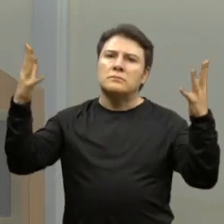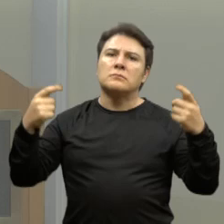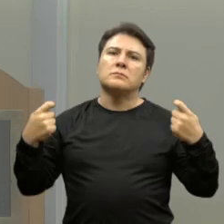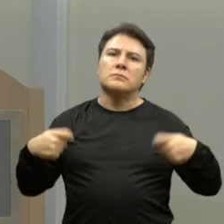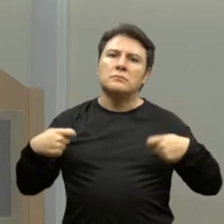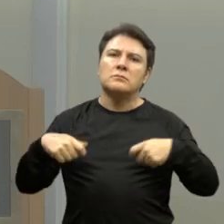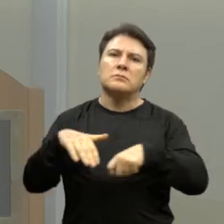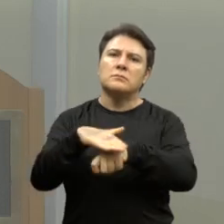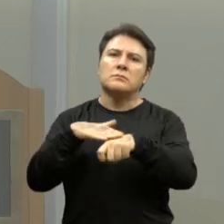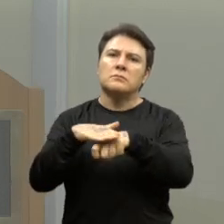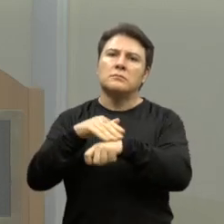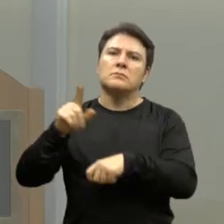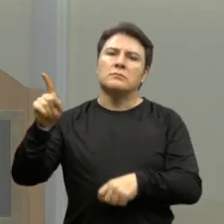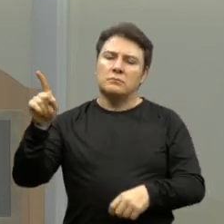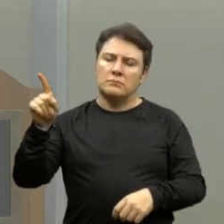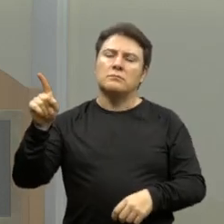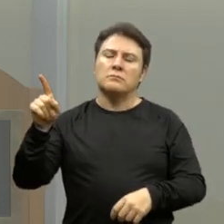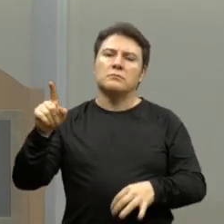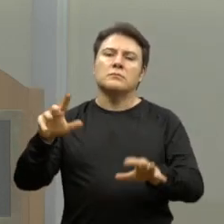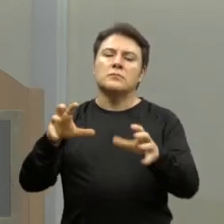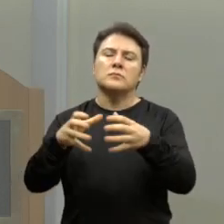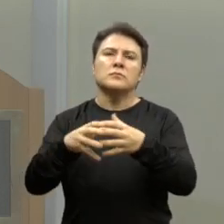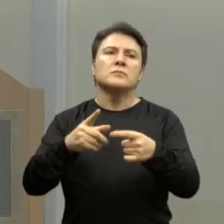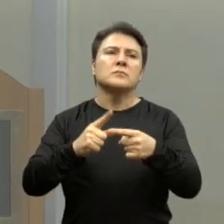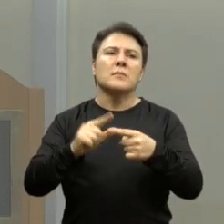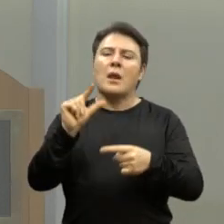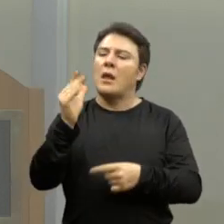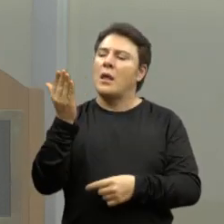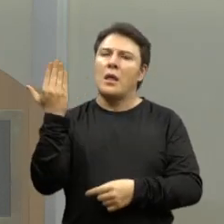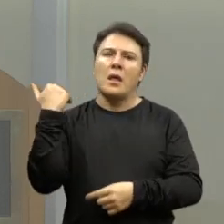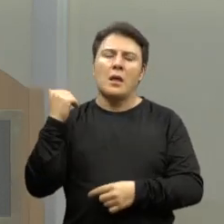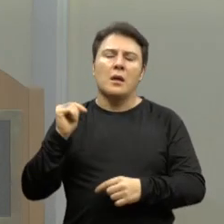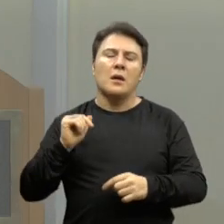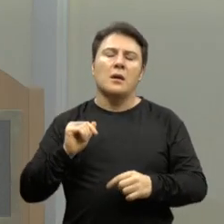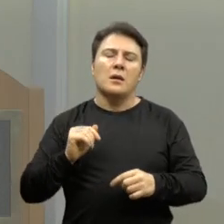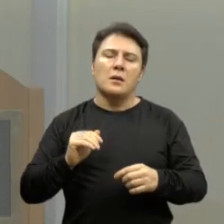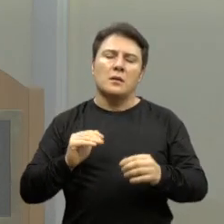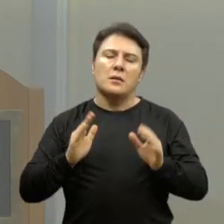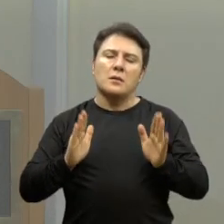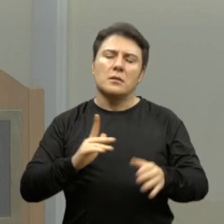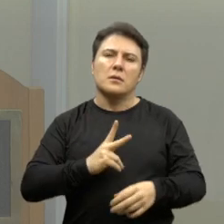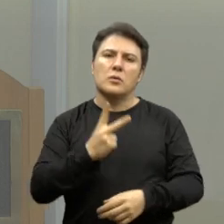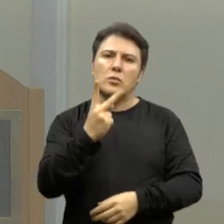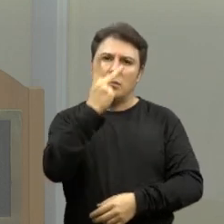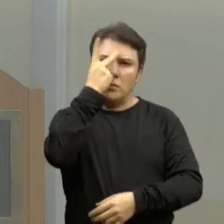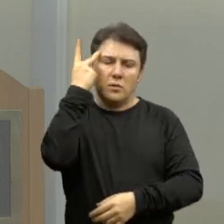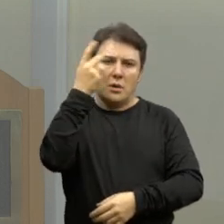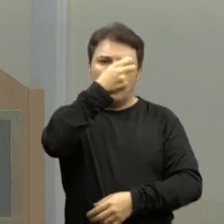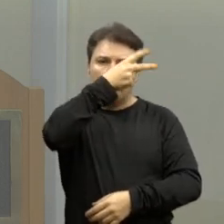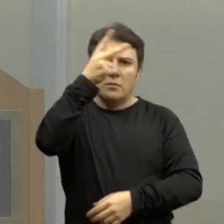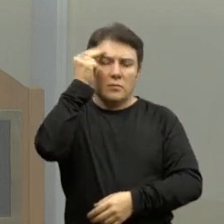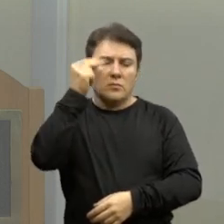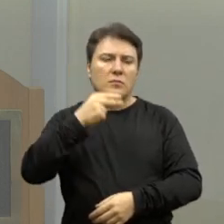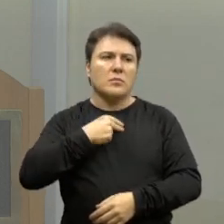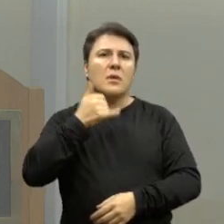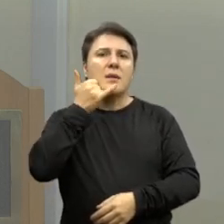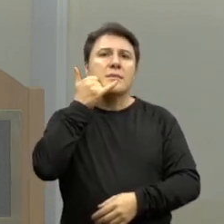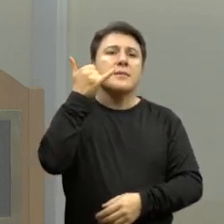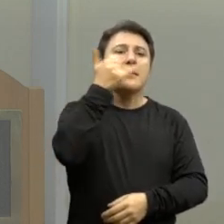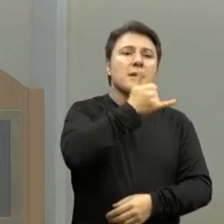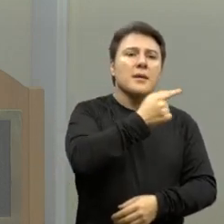conversar com a equipe. Esses dias, recentemente, estava só com duas pessoas aqui na prefeitura, a gente ligou,